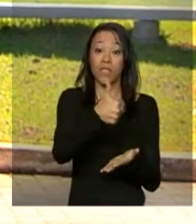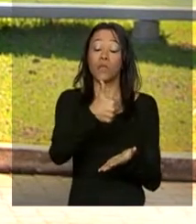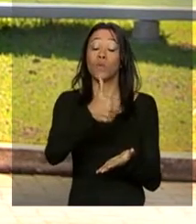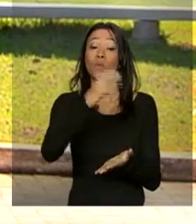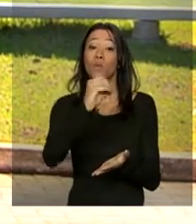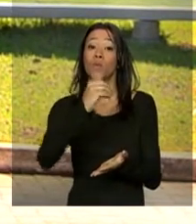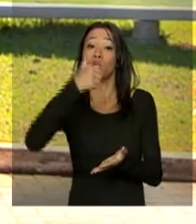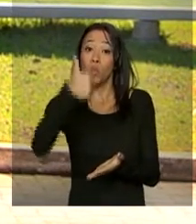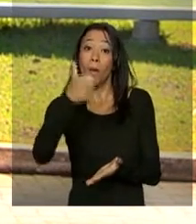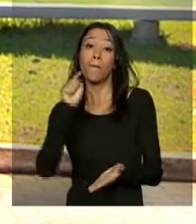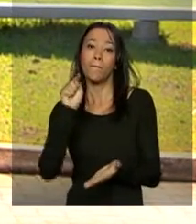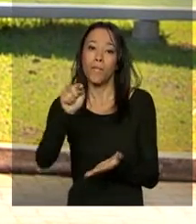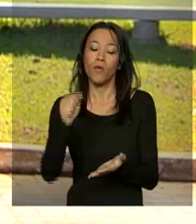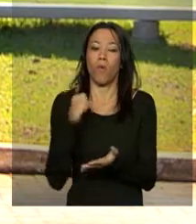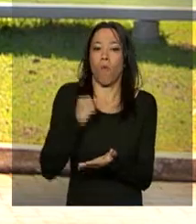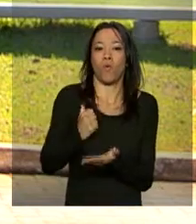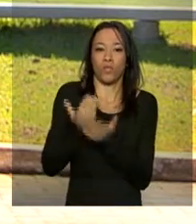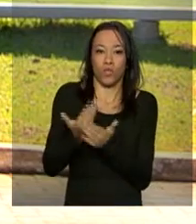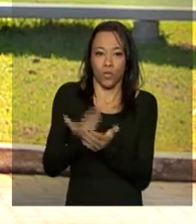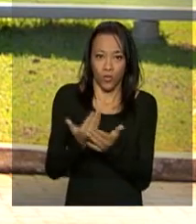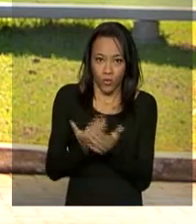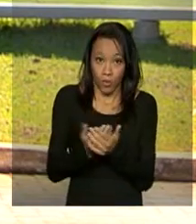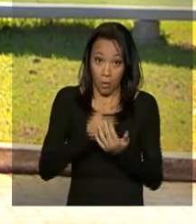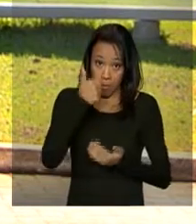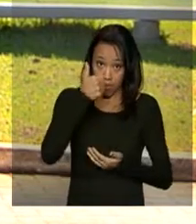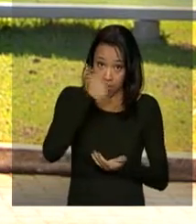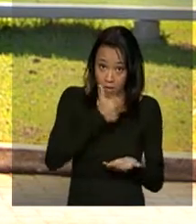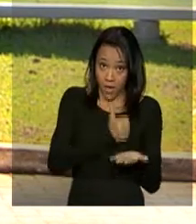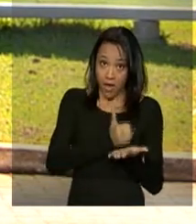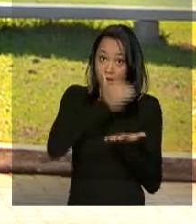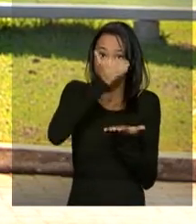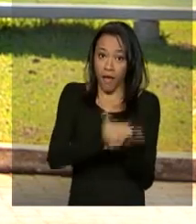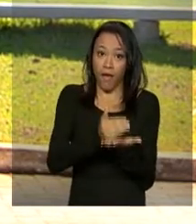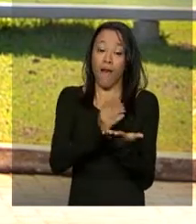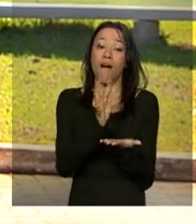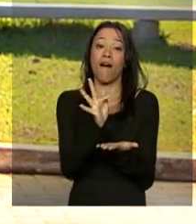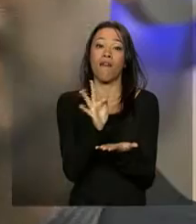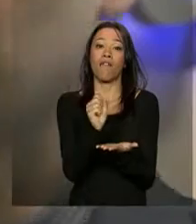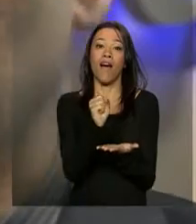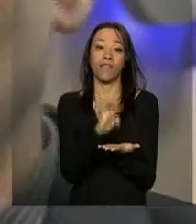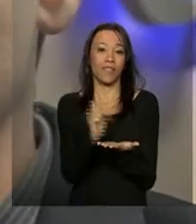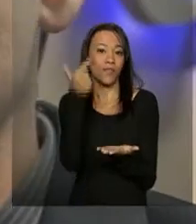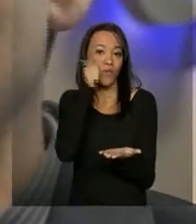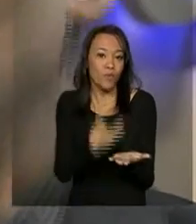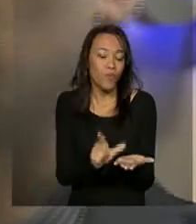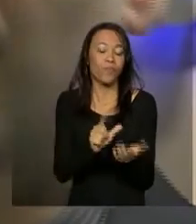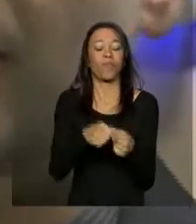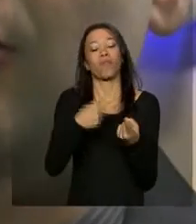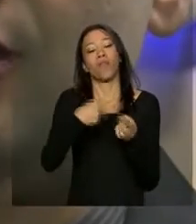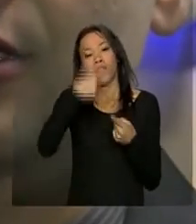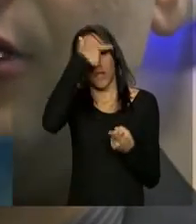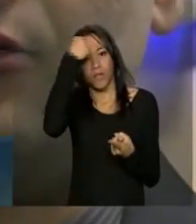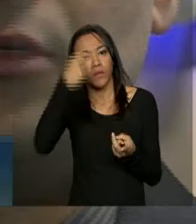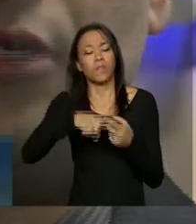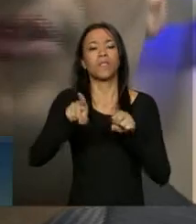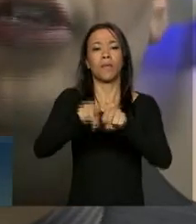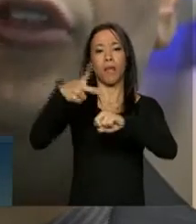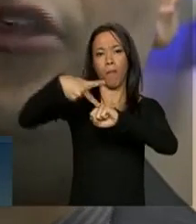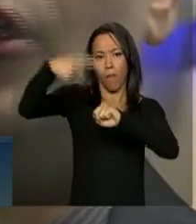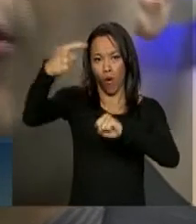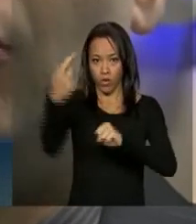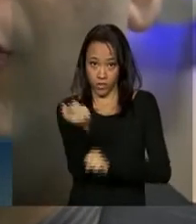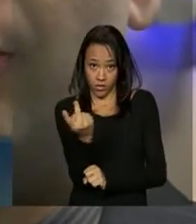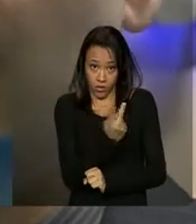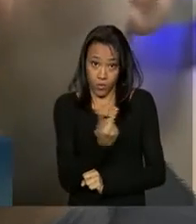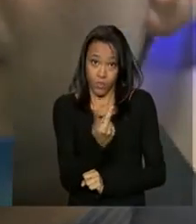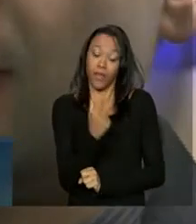bolsas de estudo previstas para a primeira fase do programa já foi atingida. Tanto na graduação como na pós-graduação, realmente